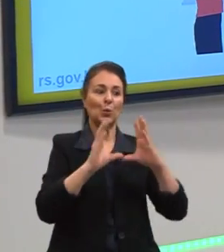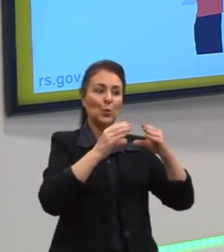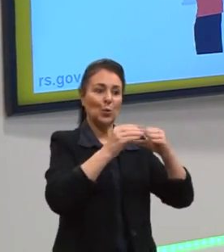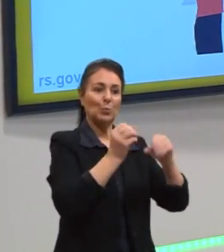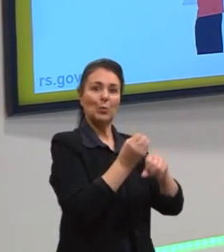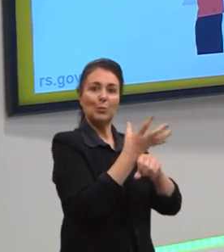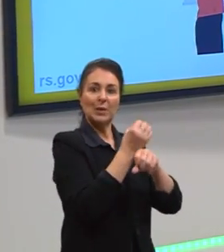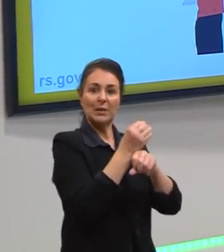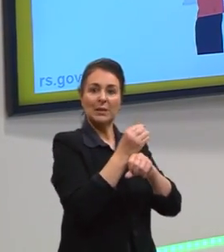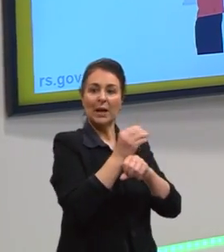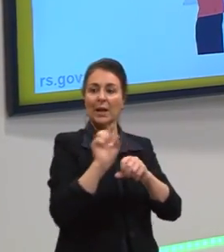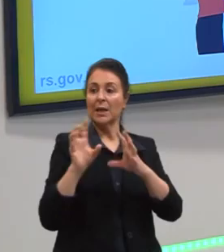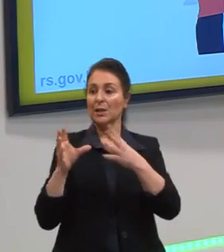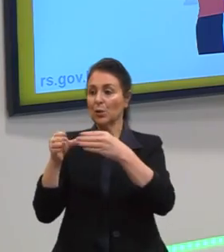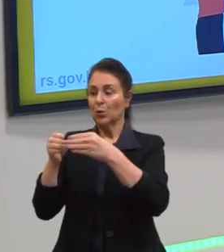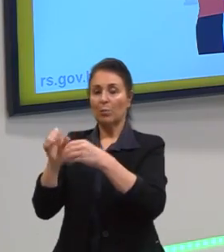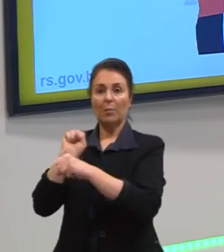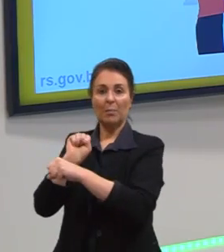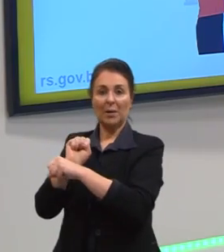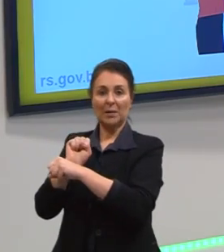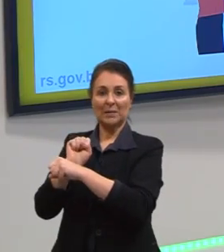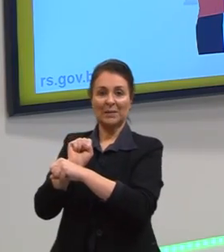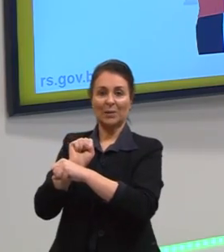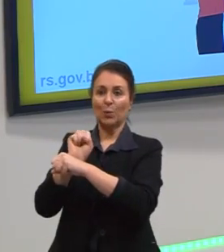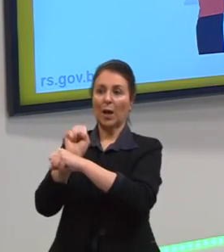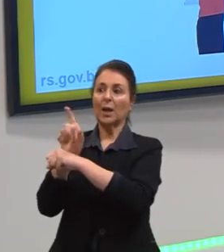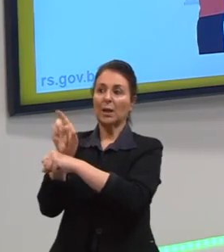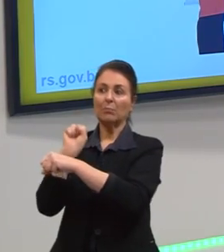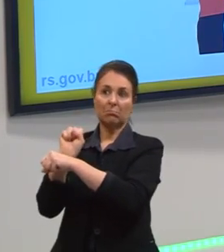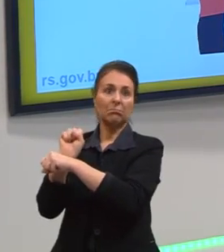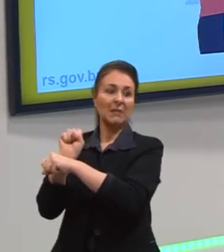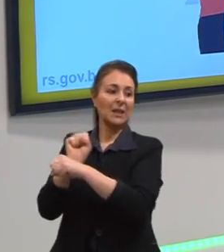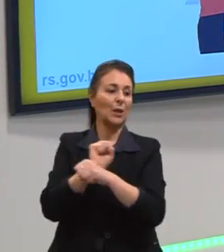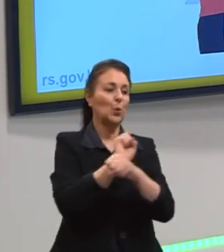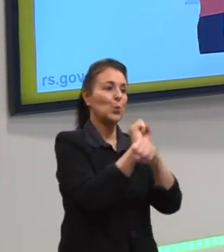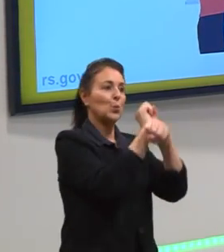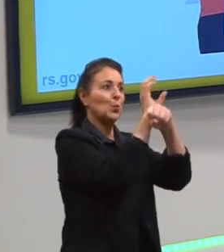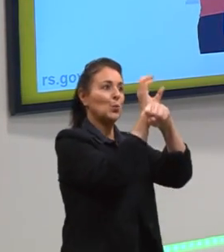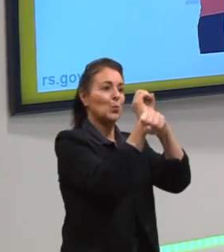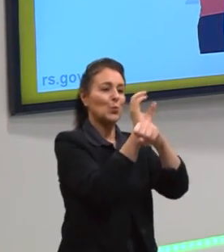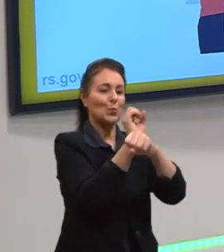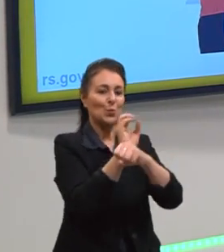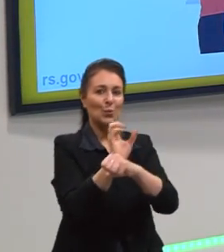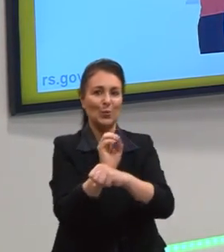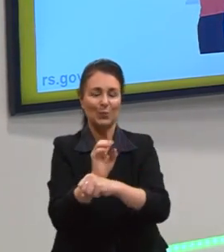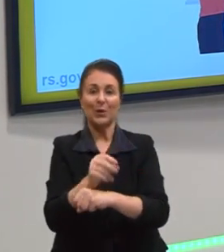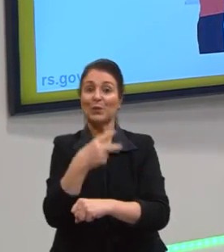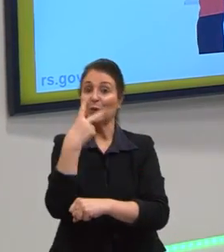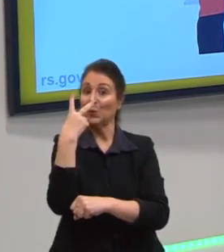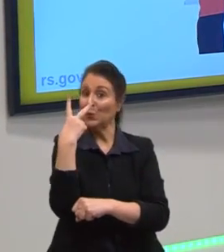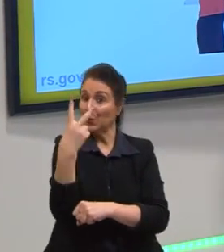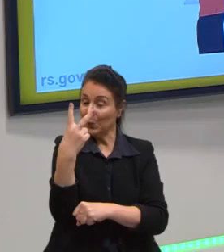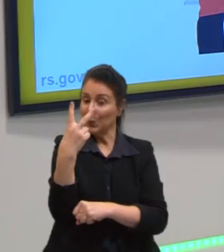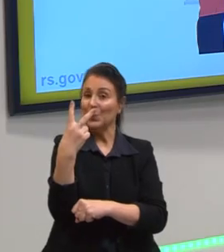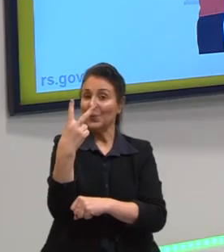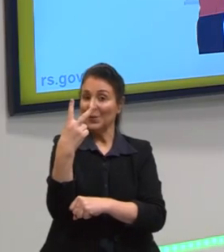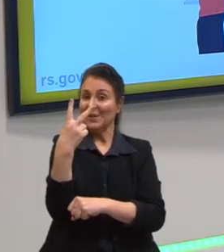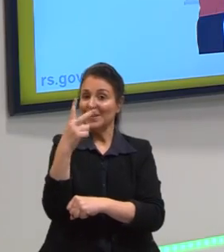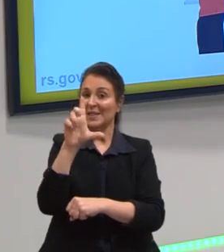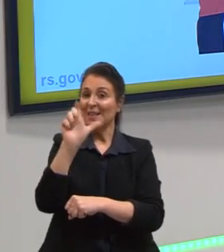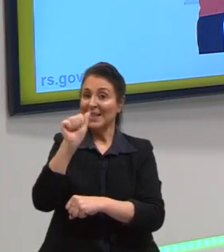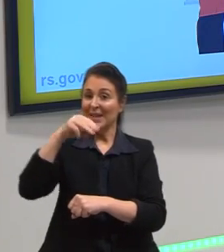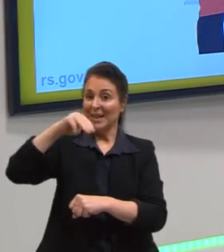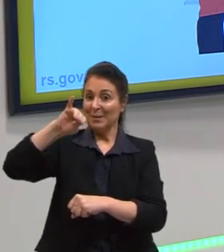pisca junto e outro conjunto. Quer dizer que a gente tem duas lâminas bimetálicas ou mais, conforme as lâmpadas estão